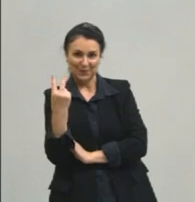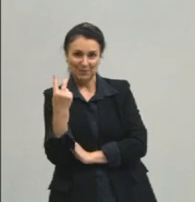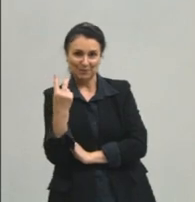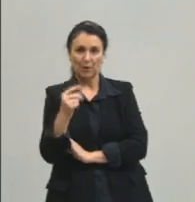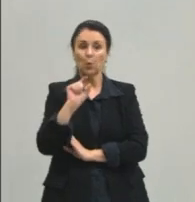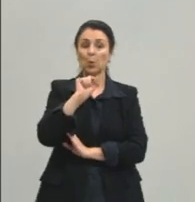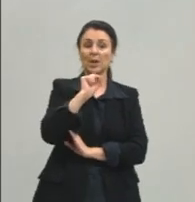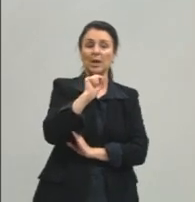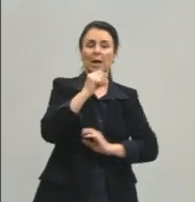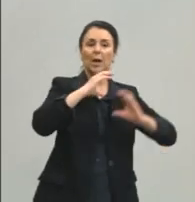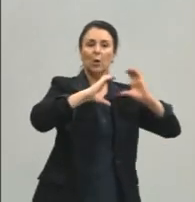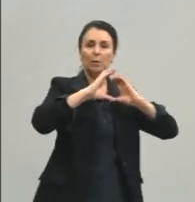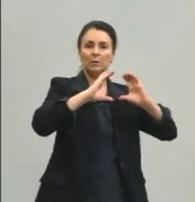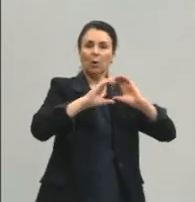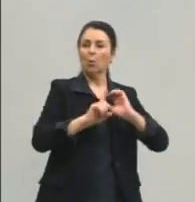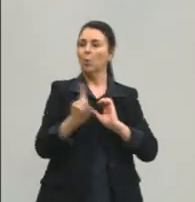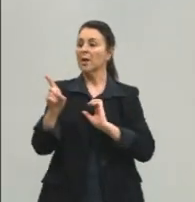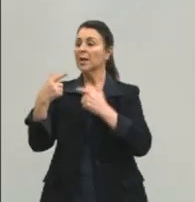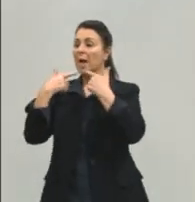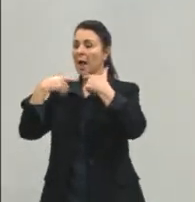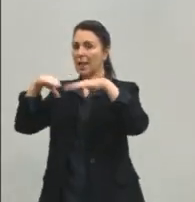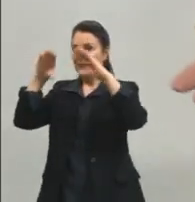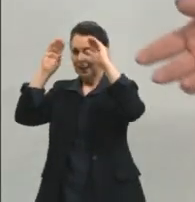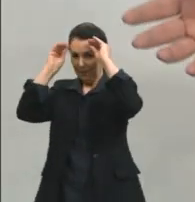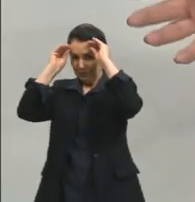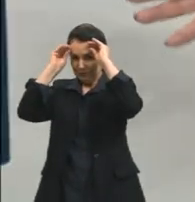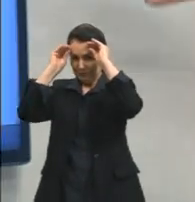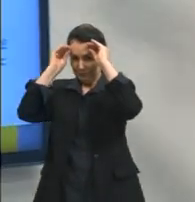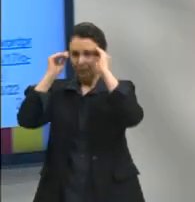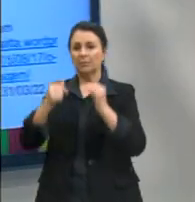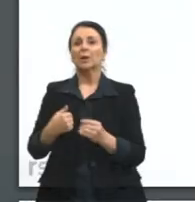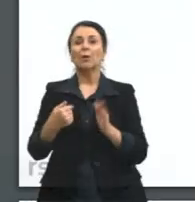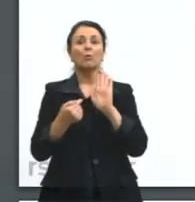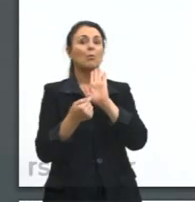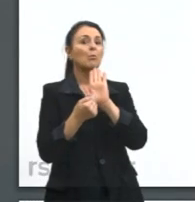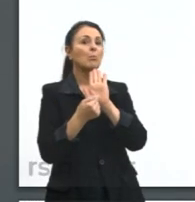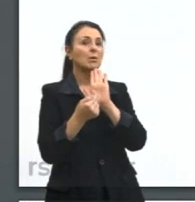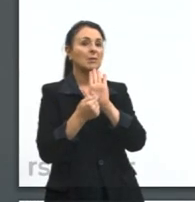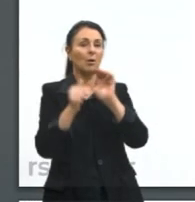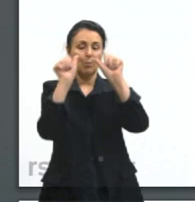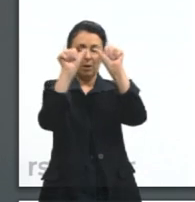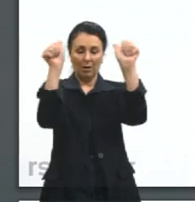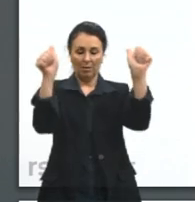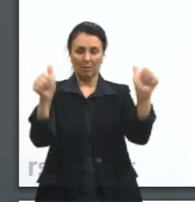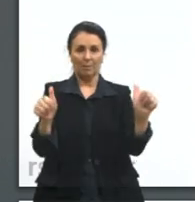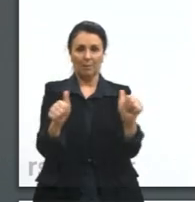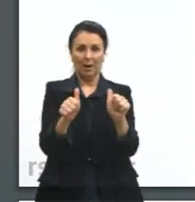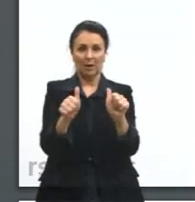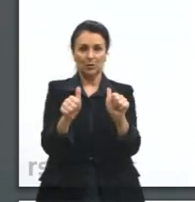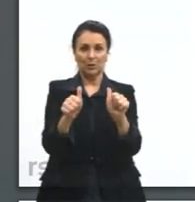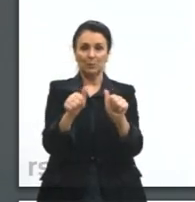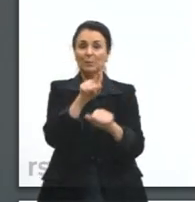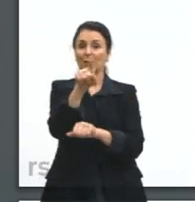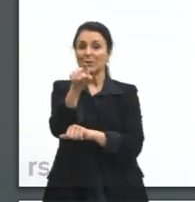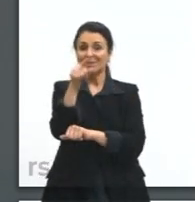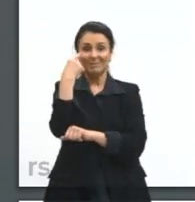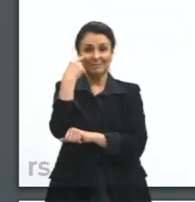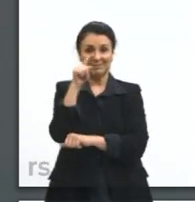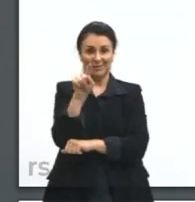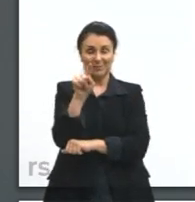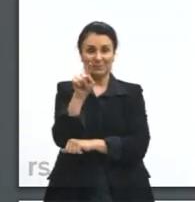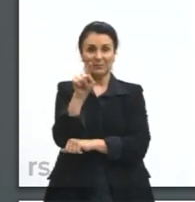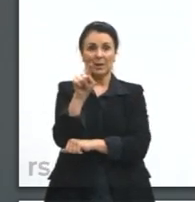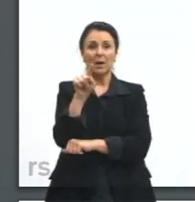comunicação e o que é linguagem? Então eu trouxe aqui uma primeira imagem ilustrativa que vocês conseguem ver